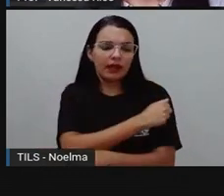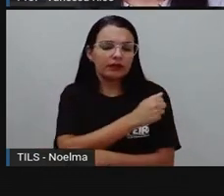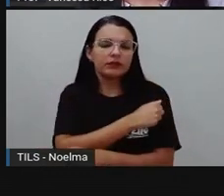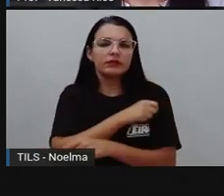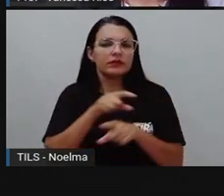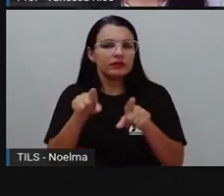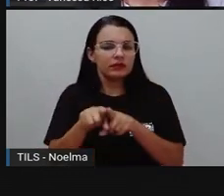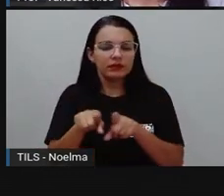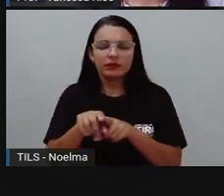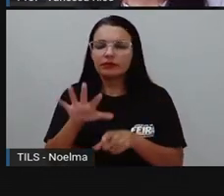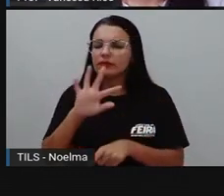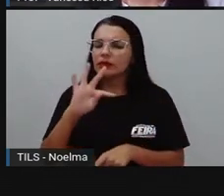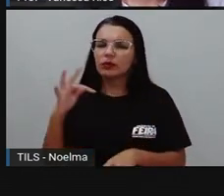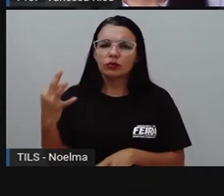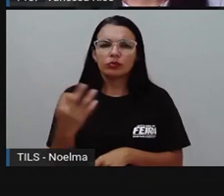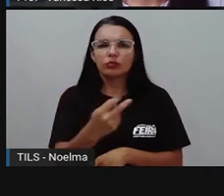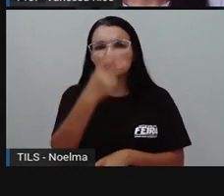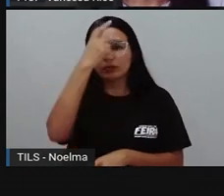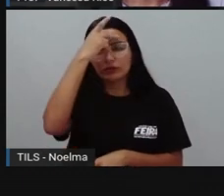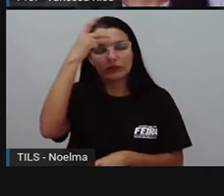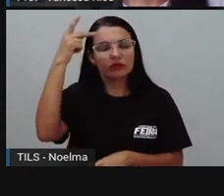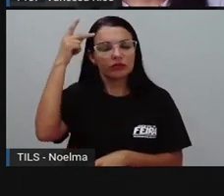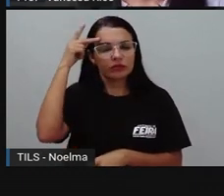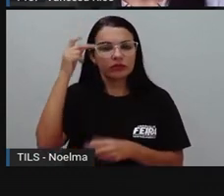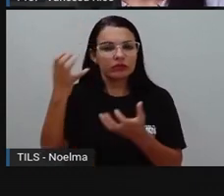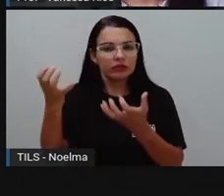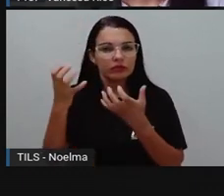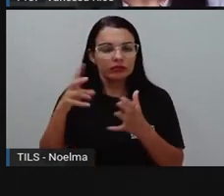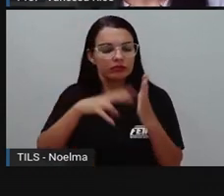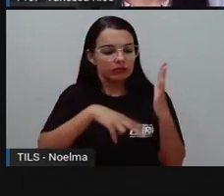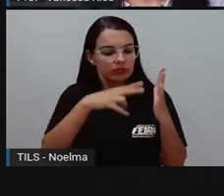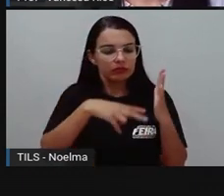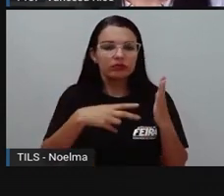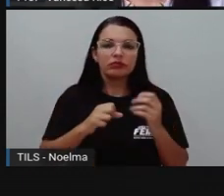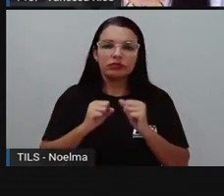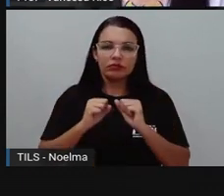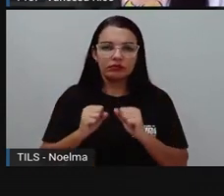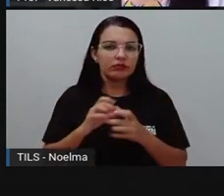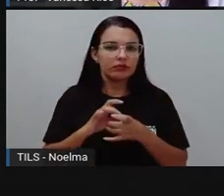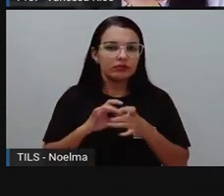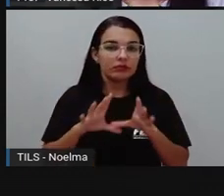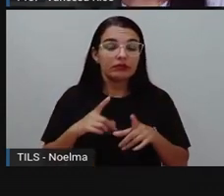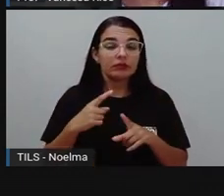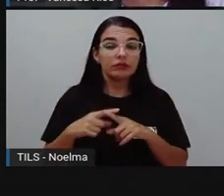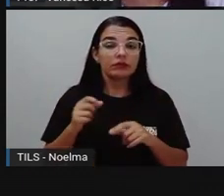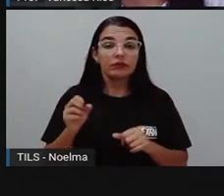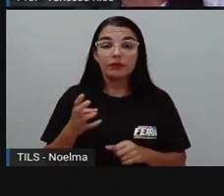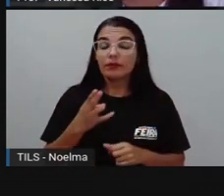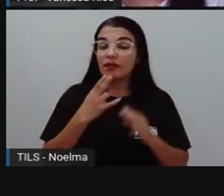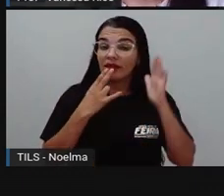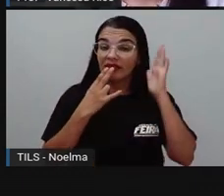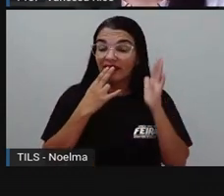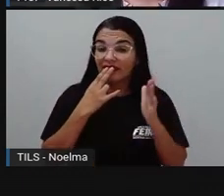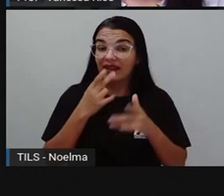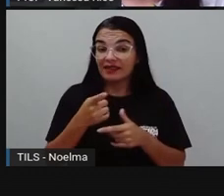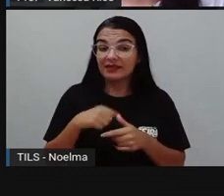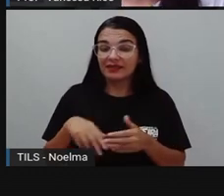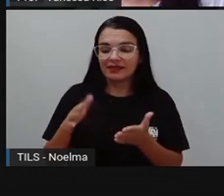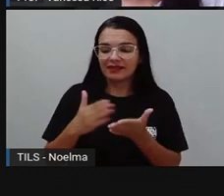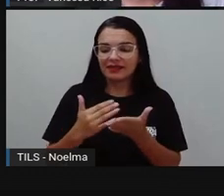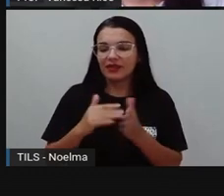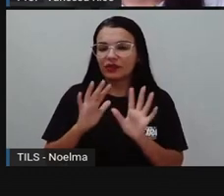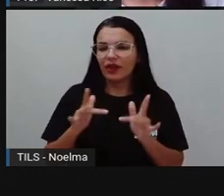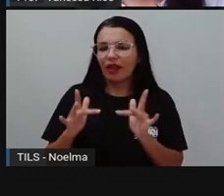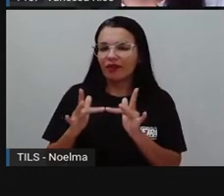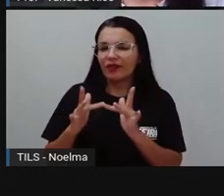relacionados a outras situações também do nosso país. A Turma da Mônica é muito famosa, Todo mundo aí já teve